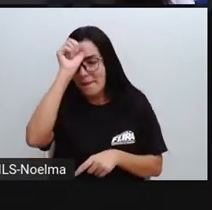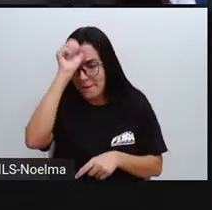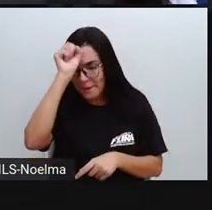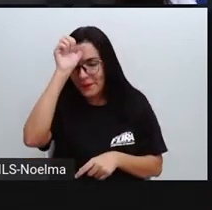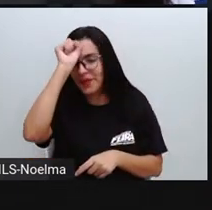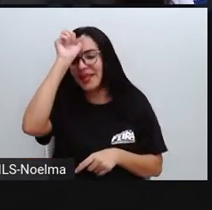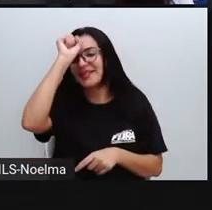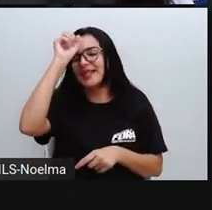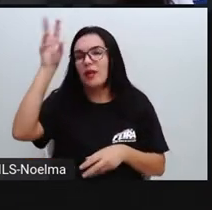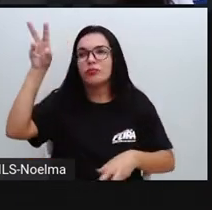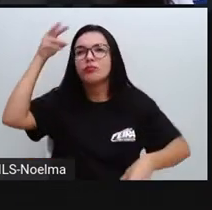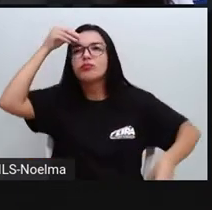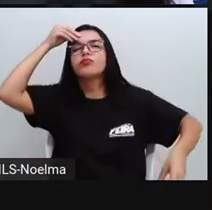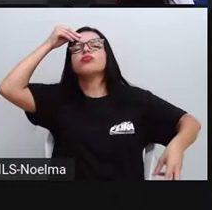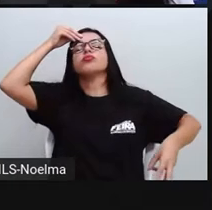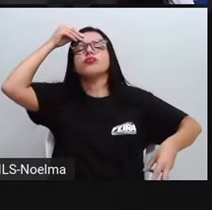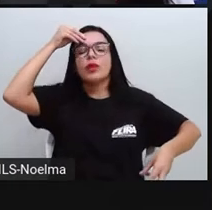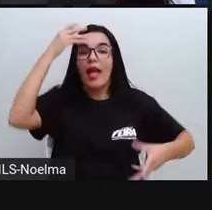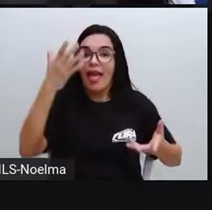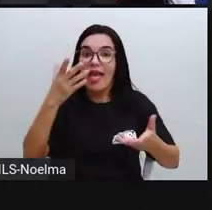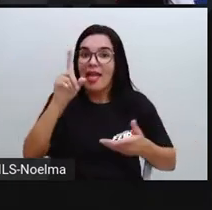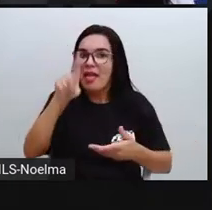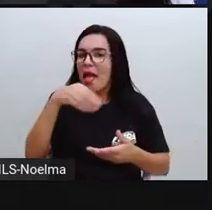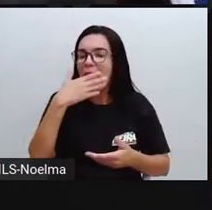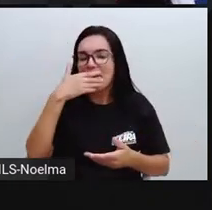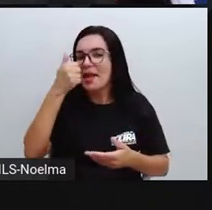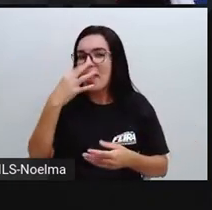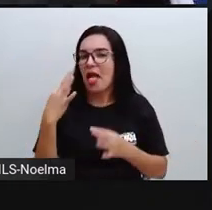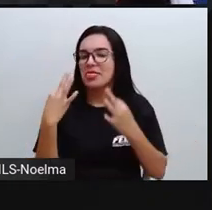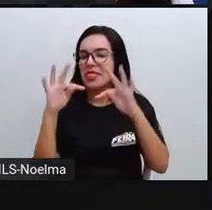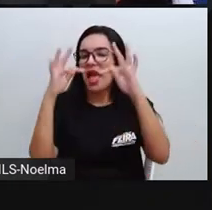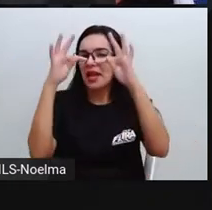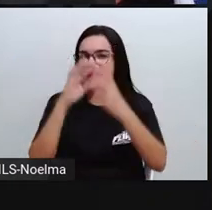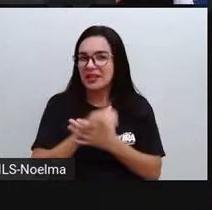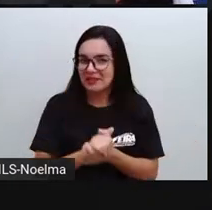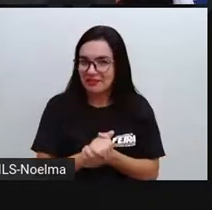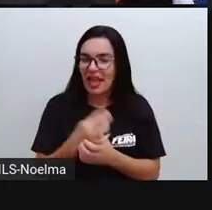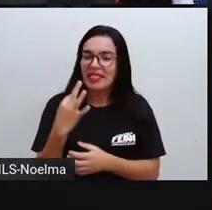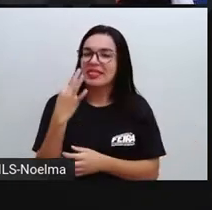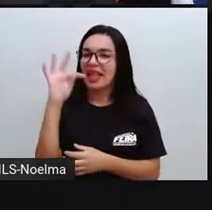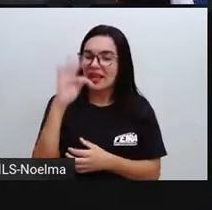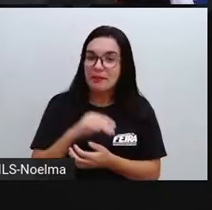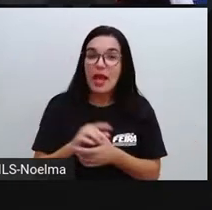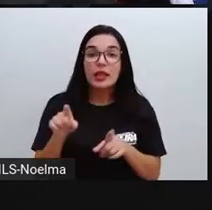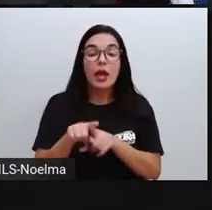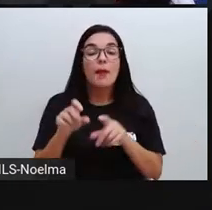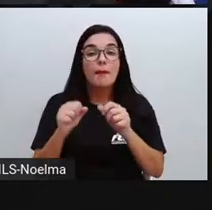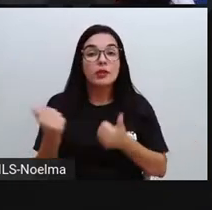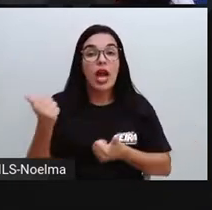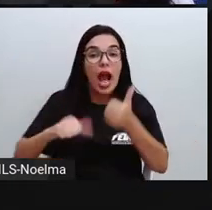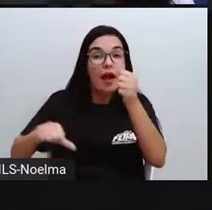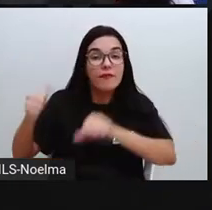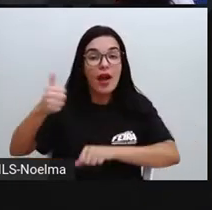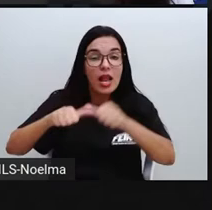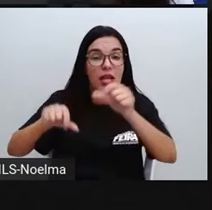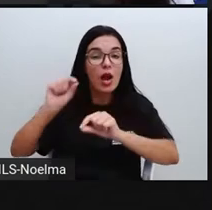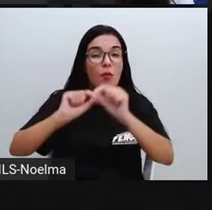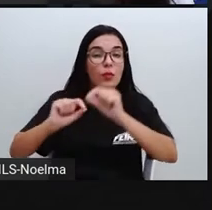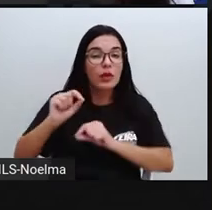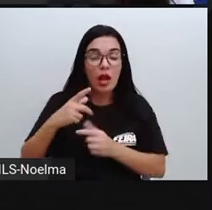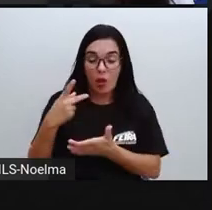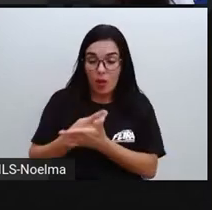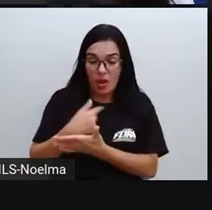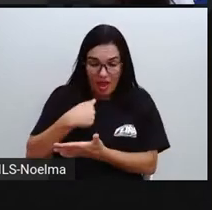é uma das técnicas mais eficazes, né? A gente pode também fazer uma avaliação do nosso erro,